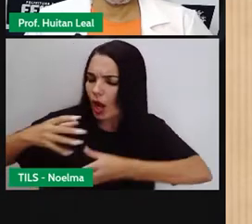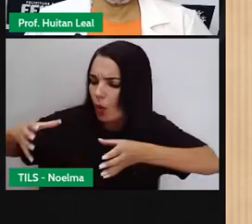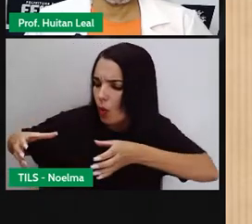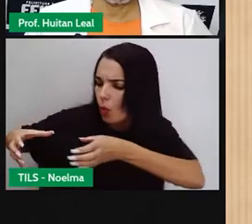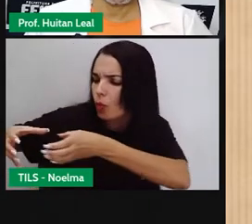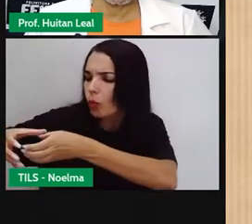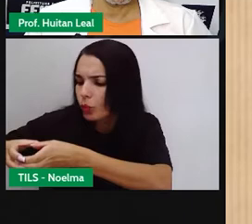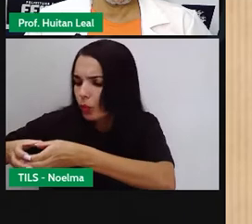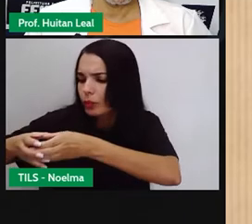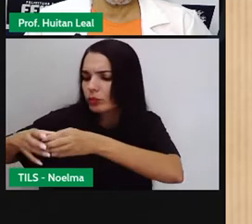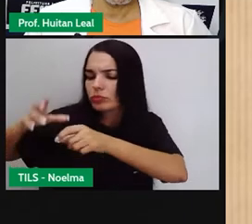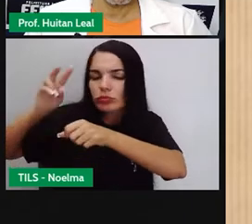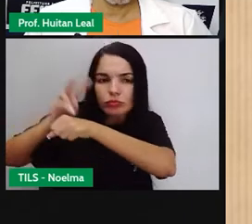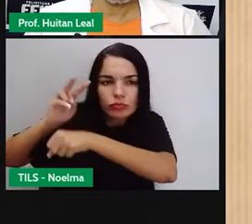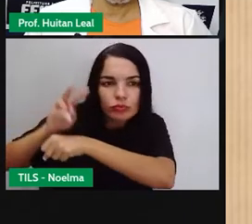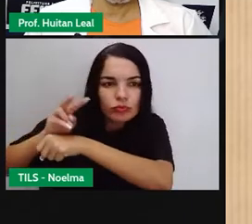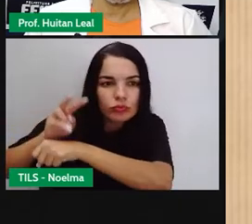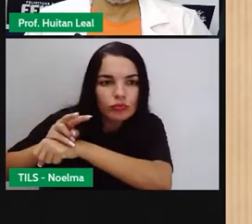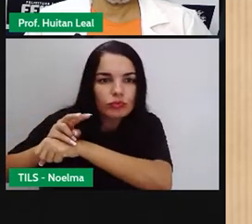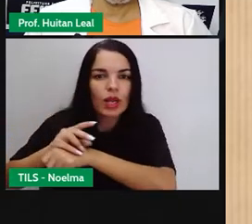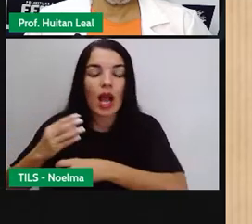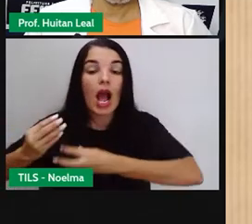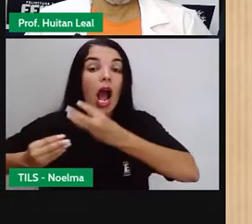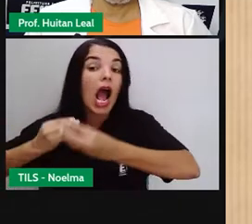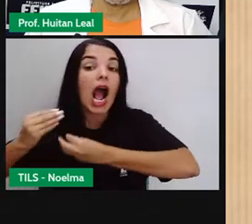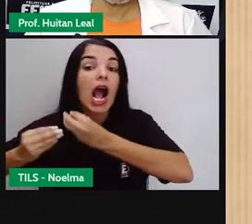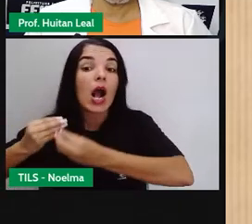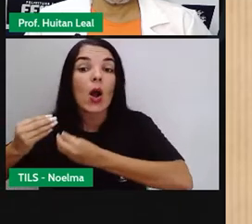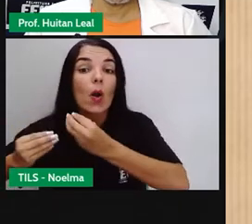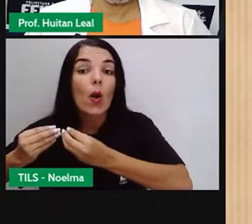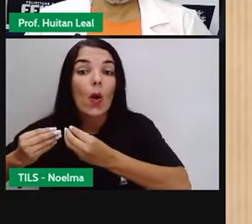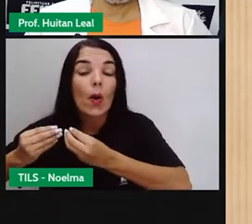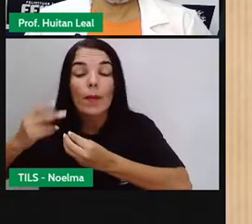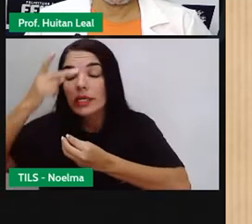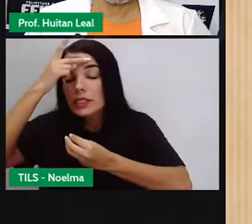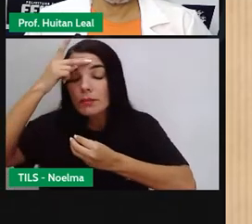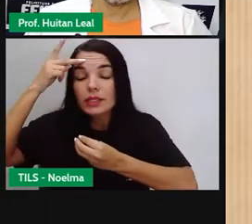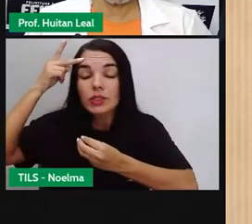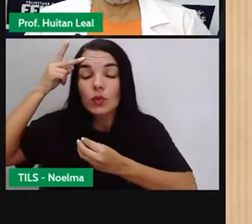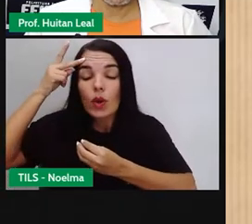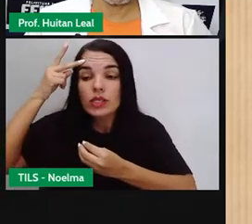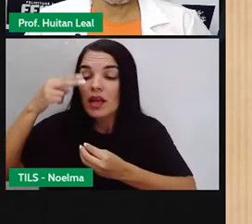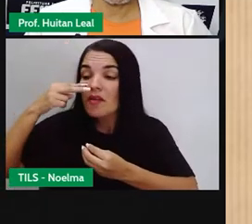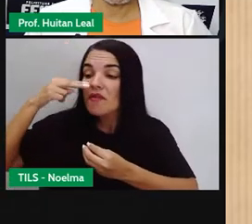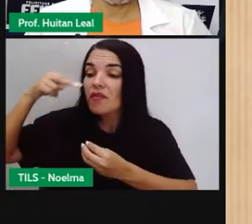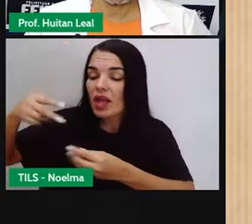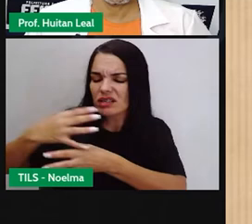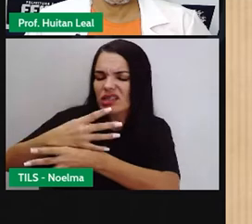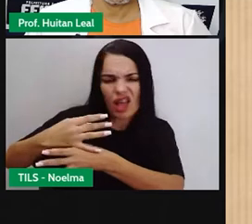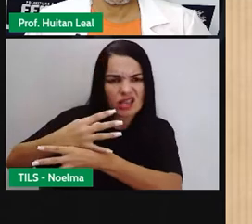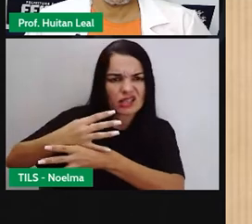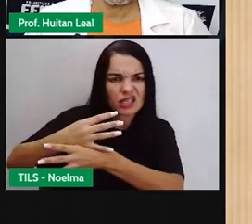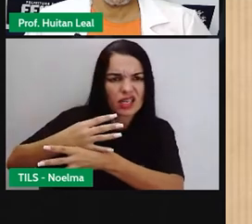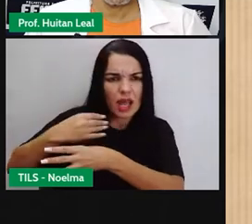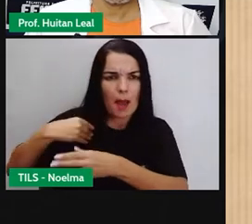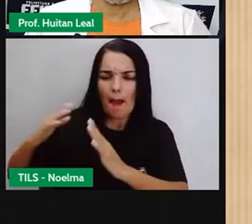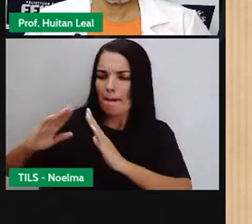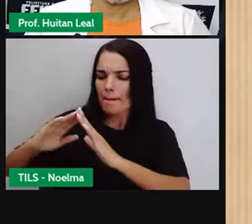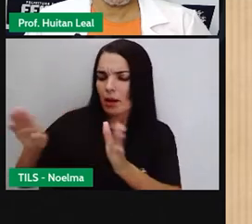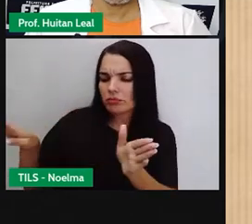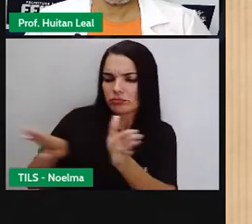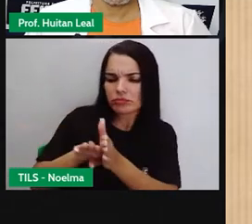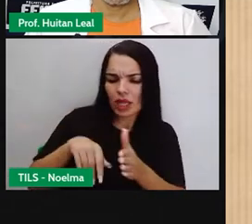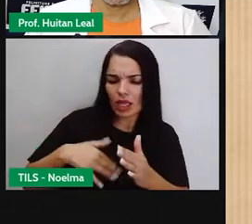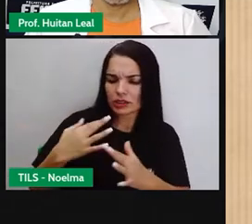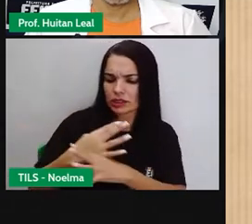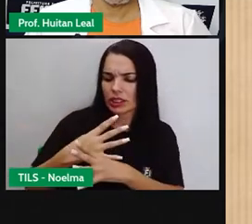indígenas. como os indígenas são vistos pelas pessoas ditas civilizadas? Estas